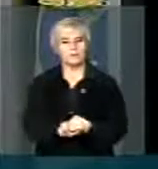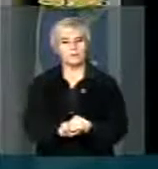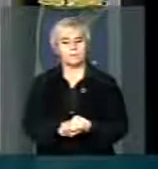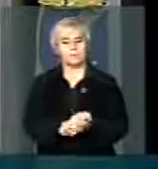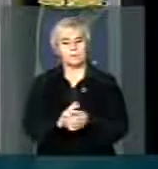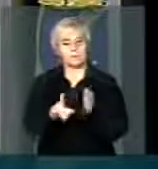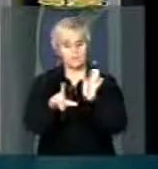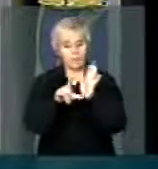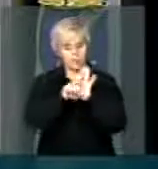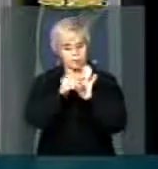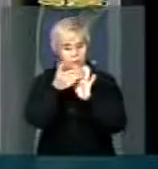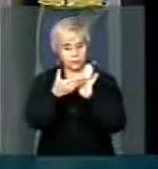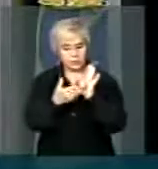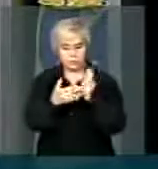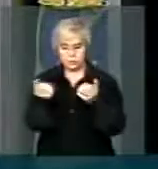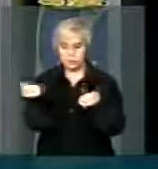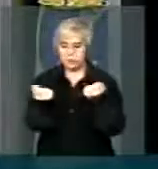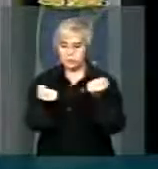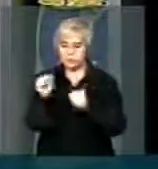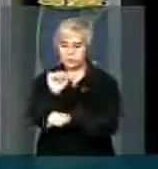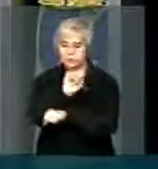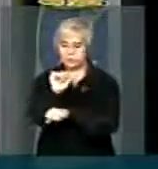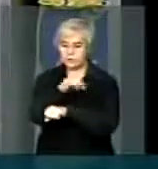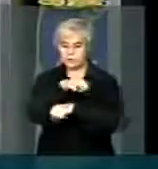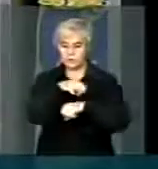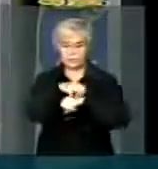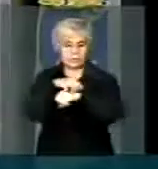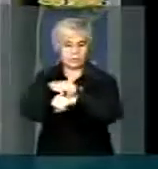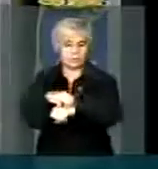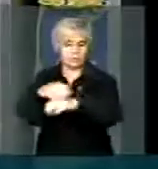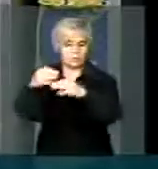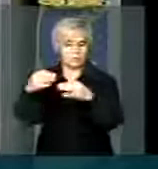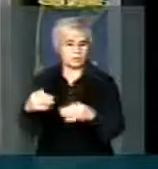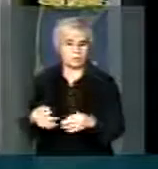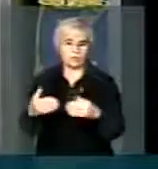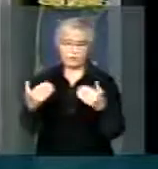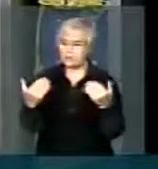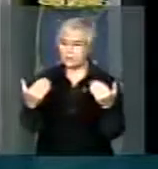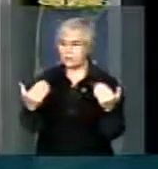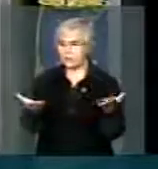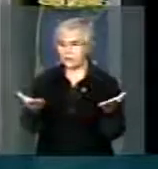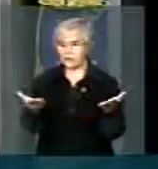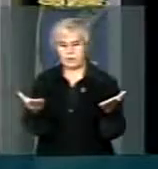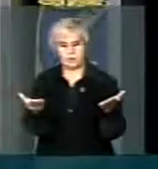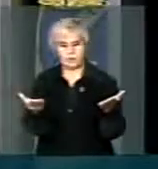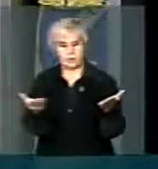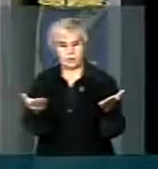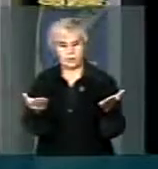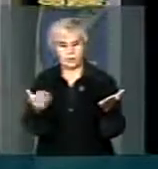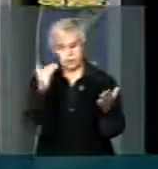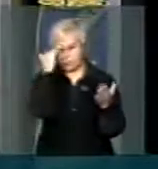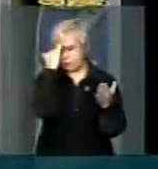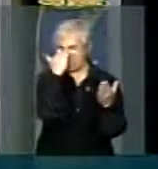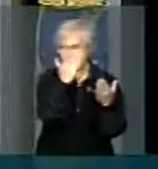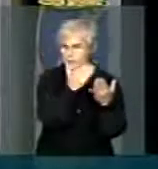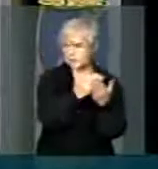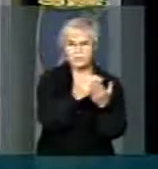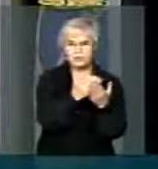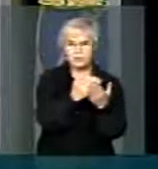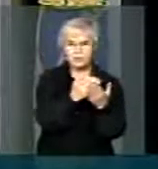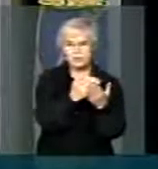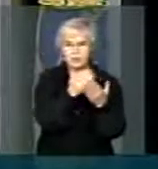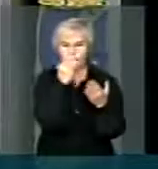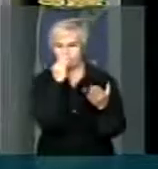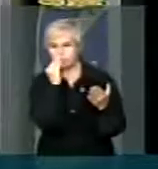legislação sobre trânsito e transporte. Então, não há o que se arguir a respeito da não incidência da referida lei que